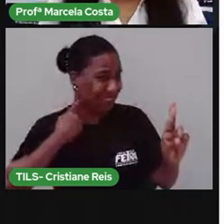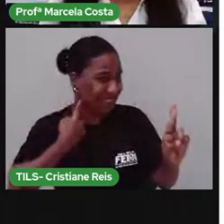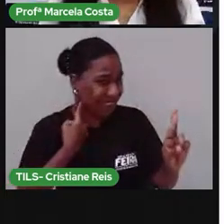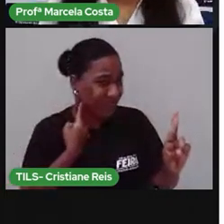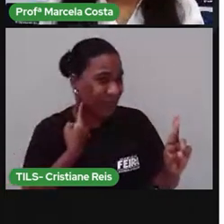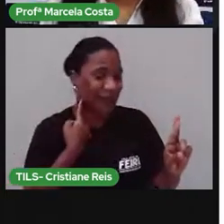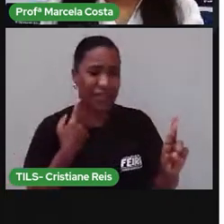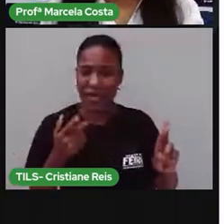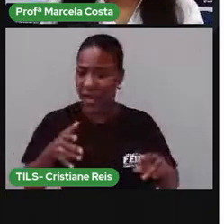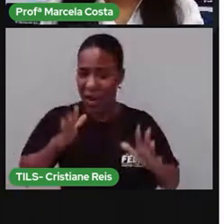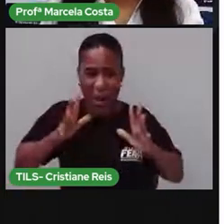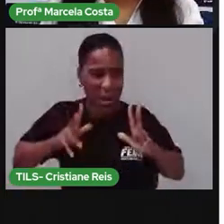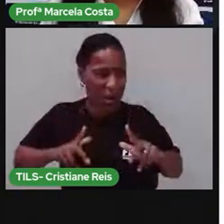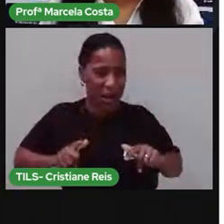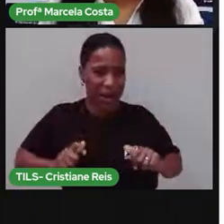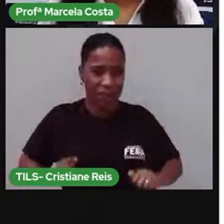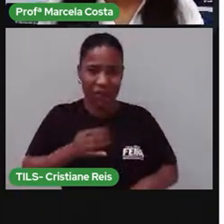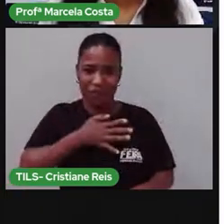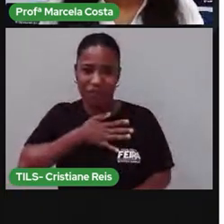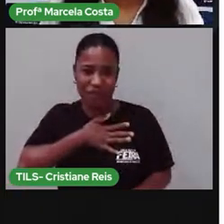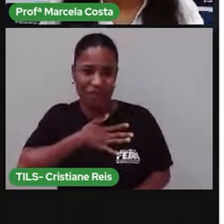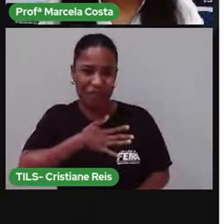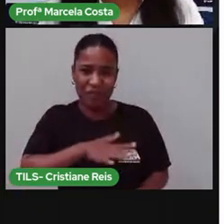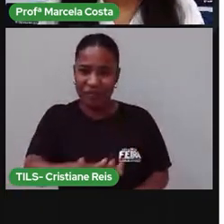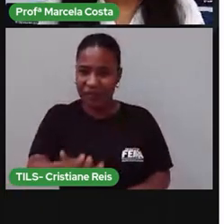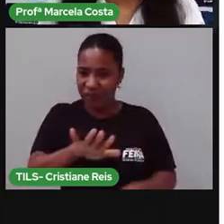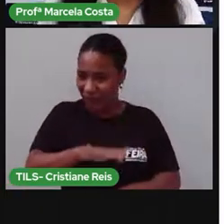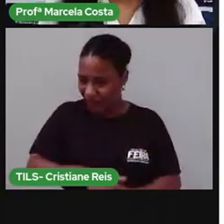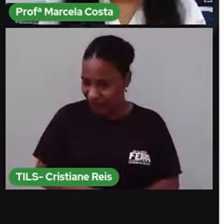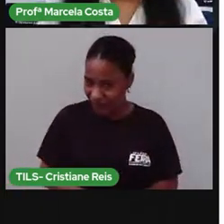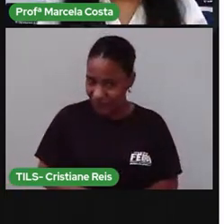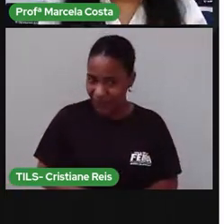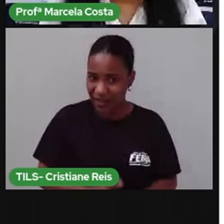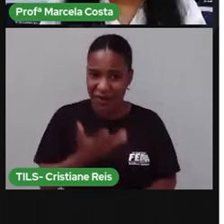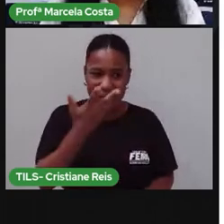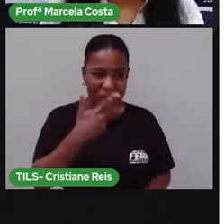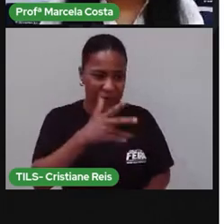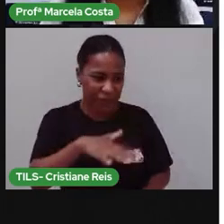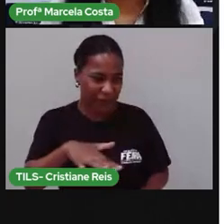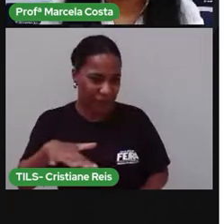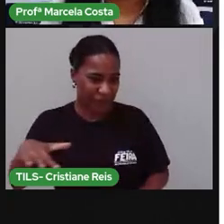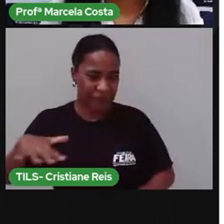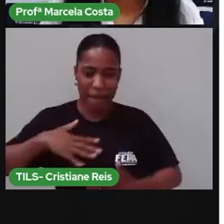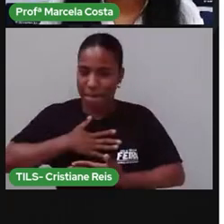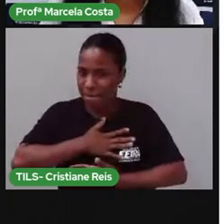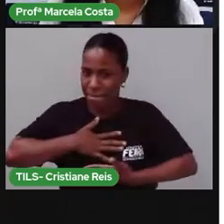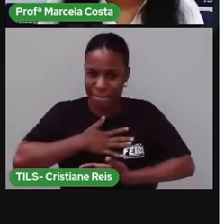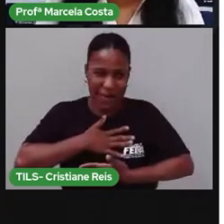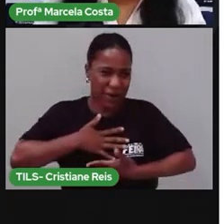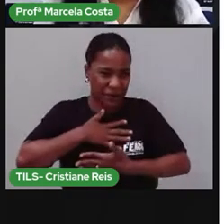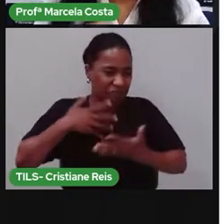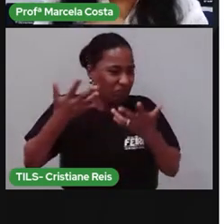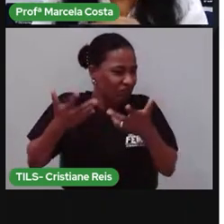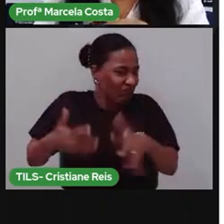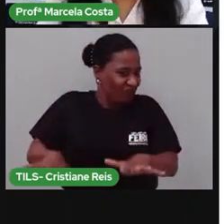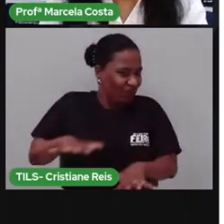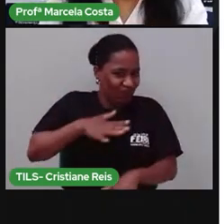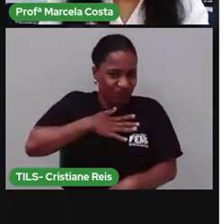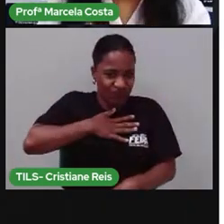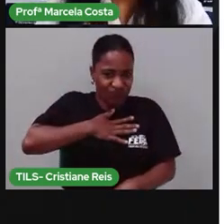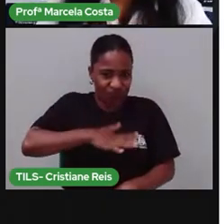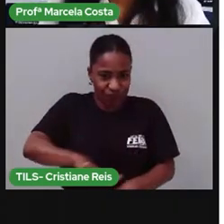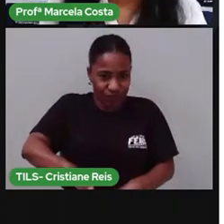gostava de limpeza. Pense numa criança que não gostava de tomar banho e